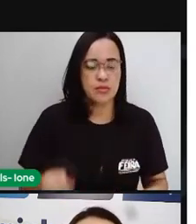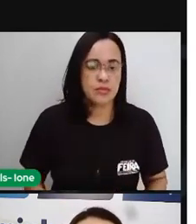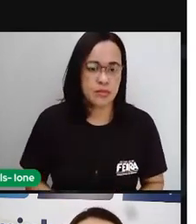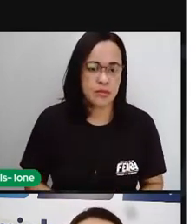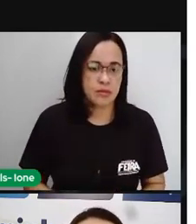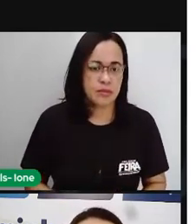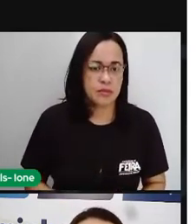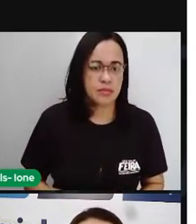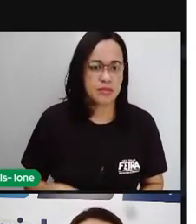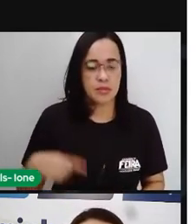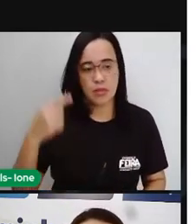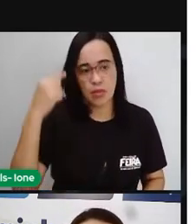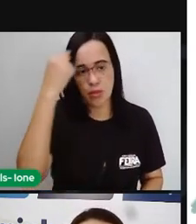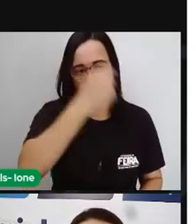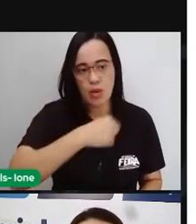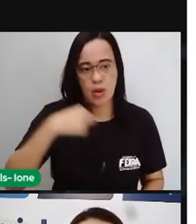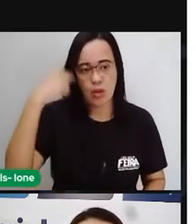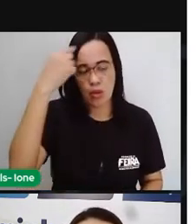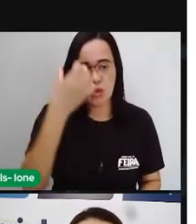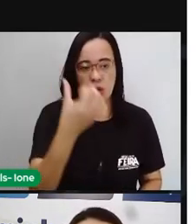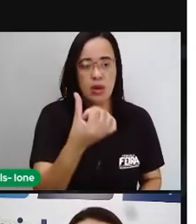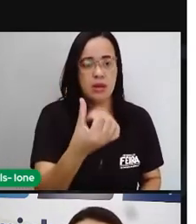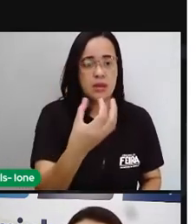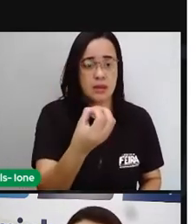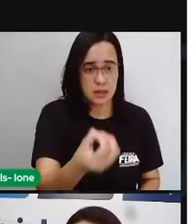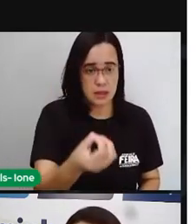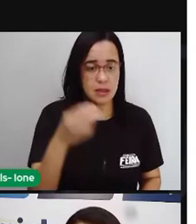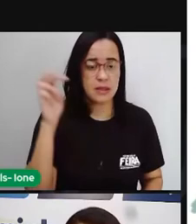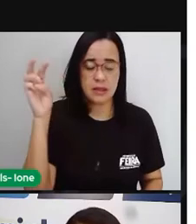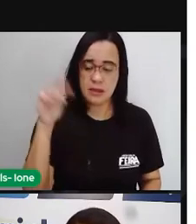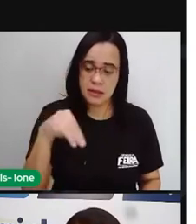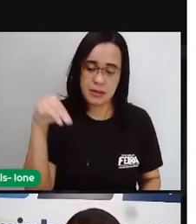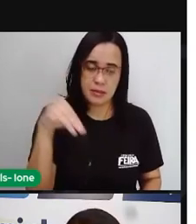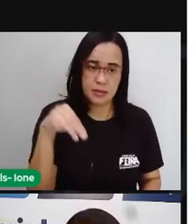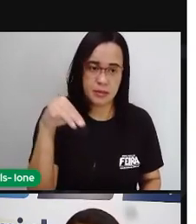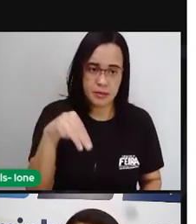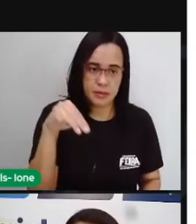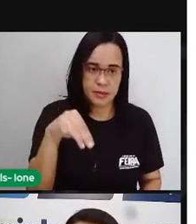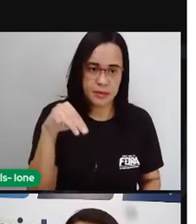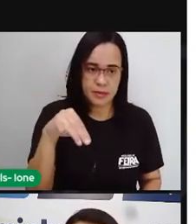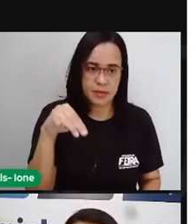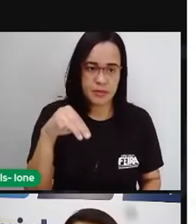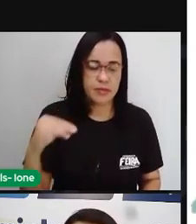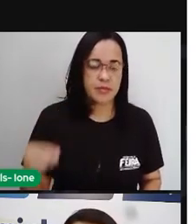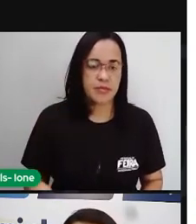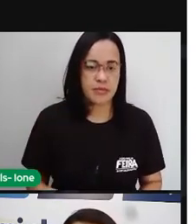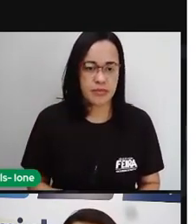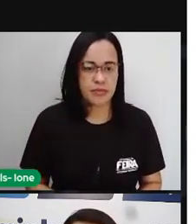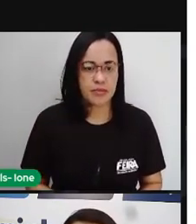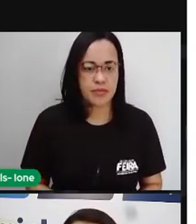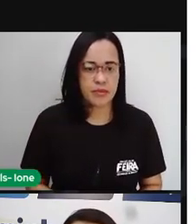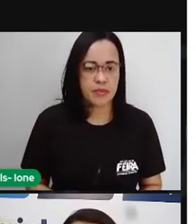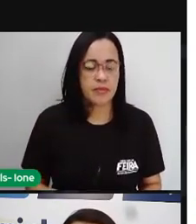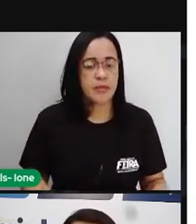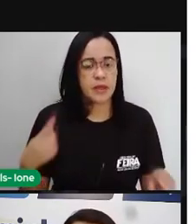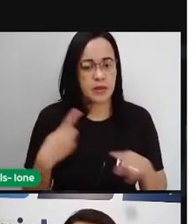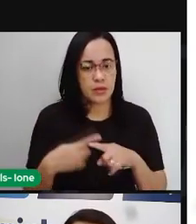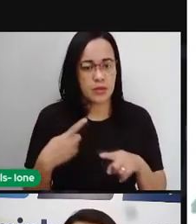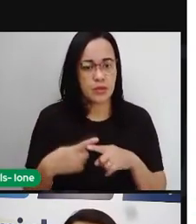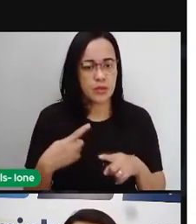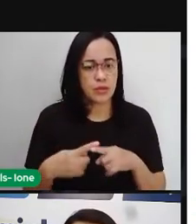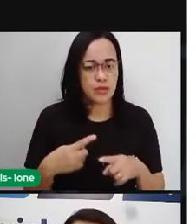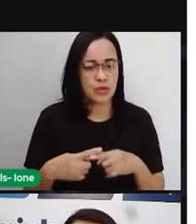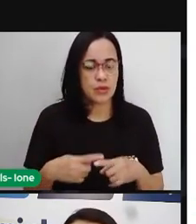hora tem 60 minutos. Por que a PRO tá fazendo esse pensamento? Porque aqui tá se referindo ó, 72